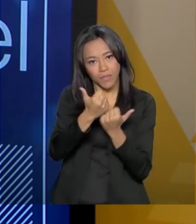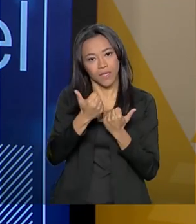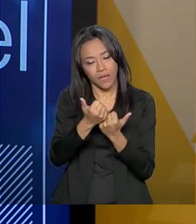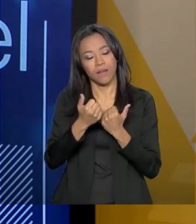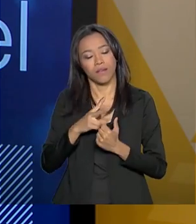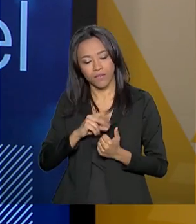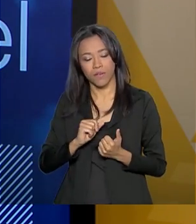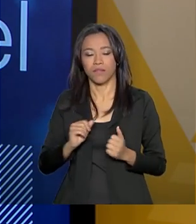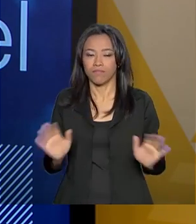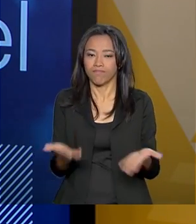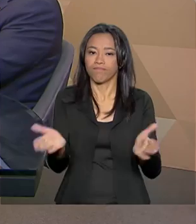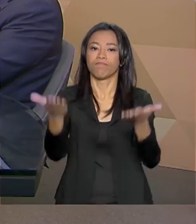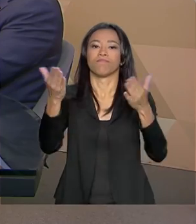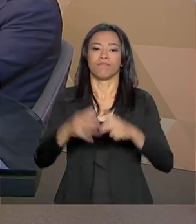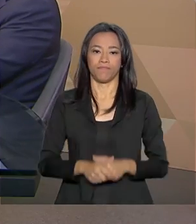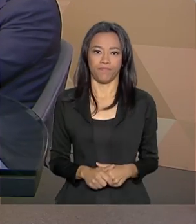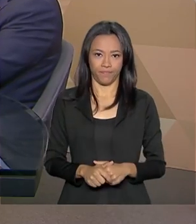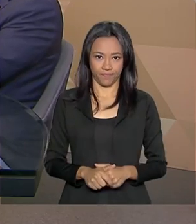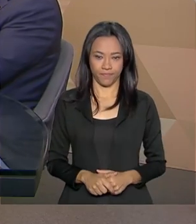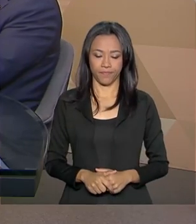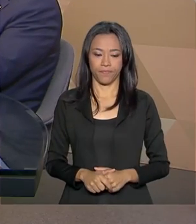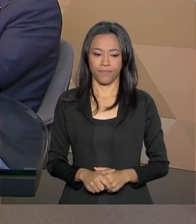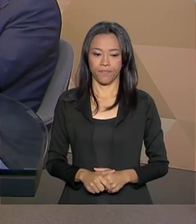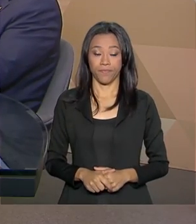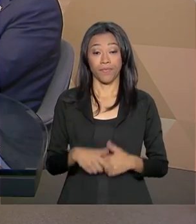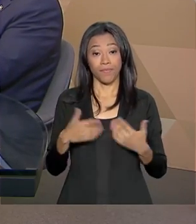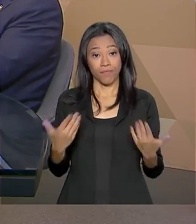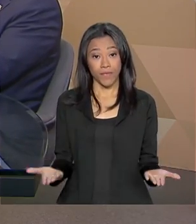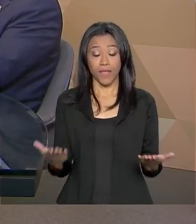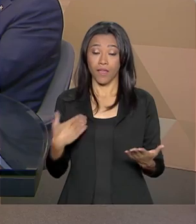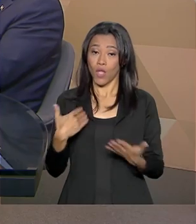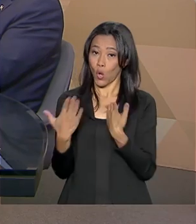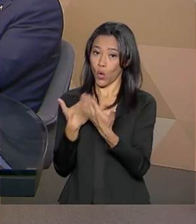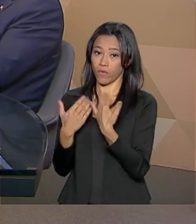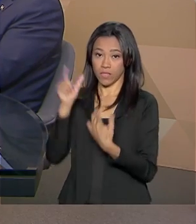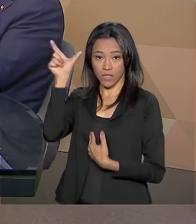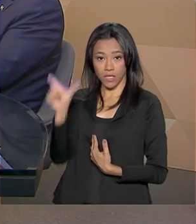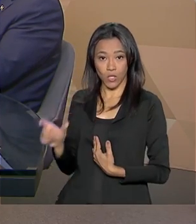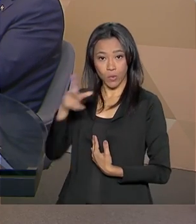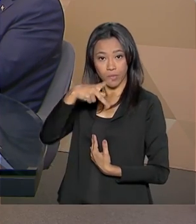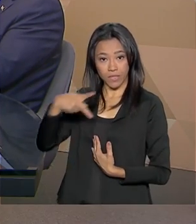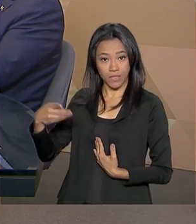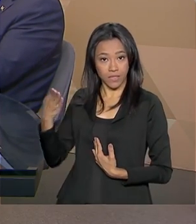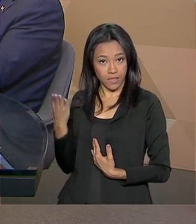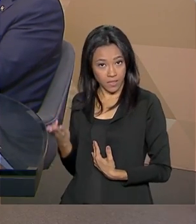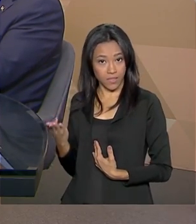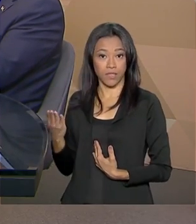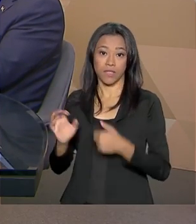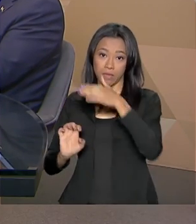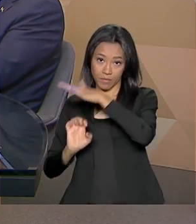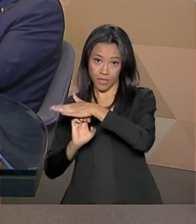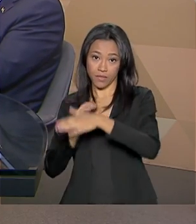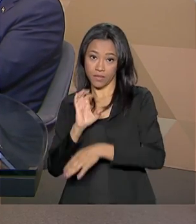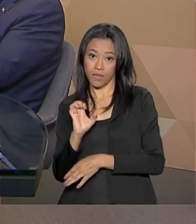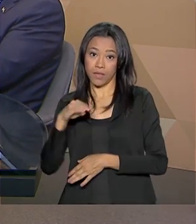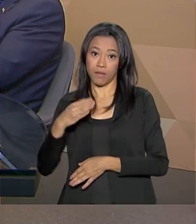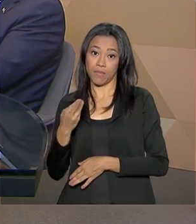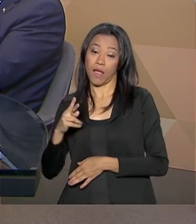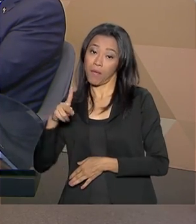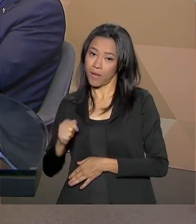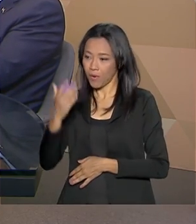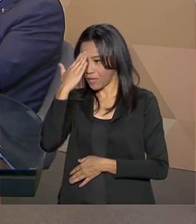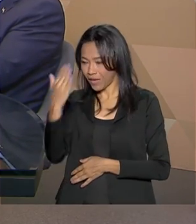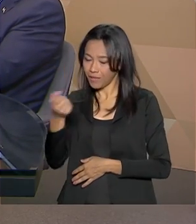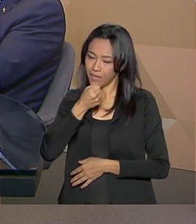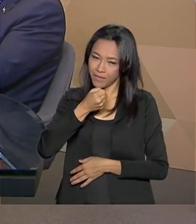sua contribuição. Eu conversei com o presidente da Embrapa, Sebastião Barbosa. Muito obrigado pela entrevista, presidente.